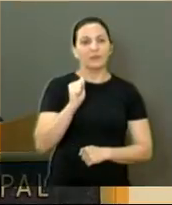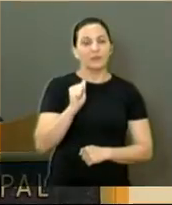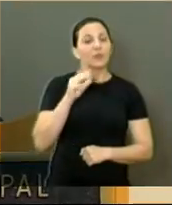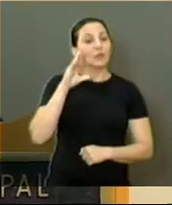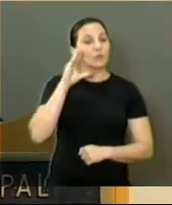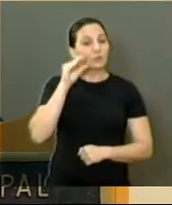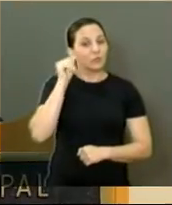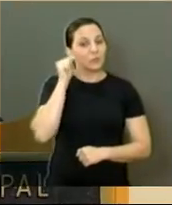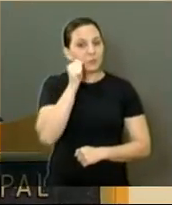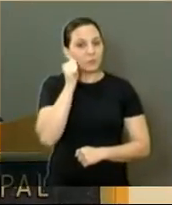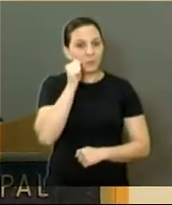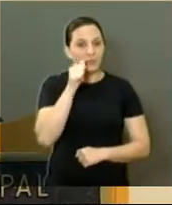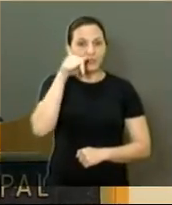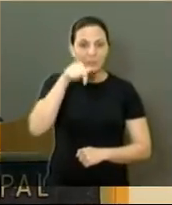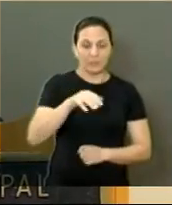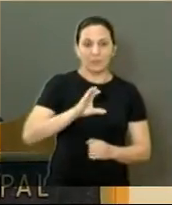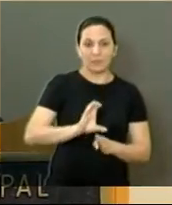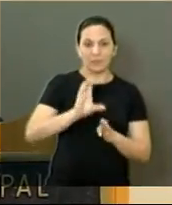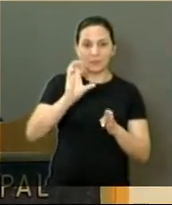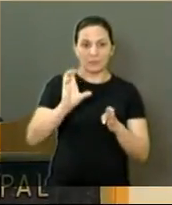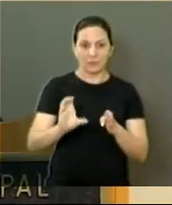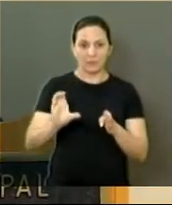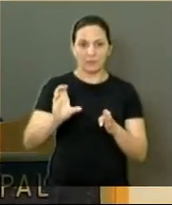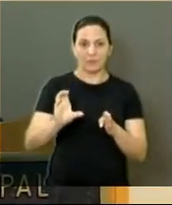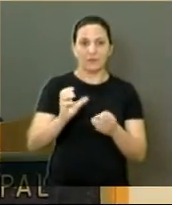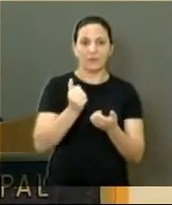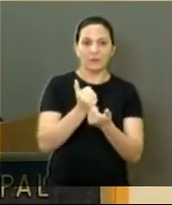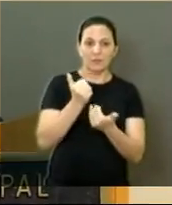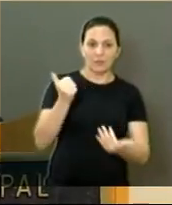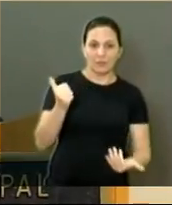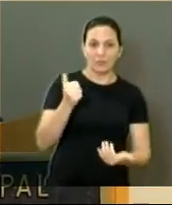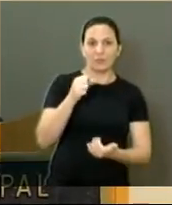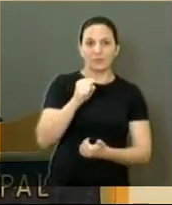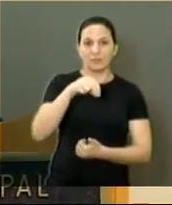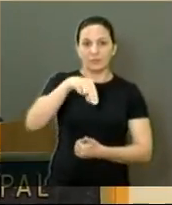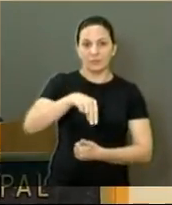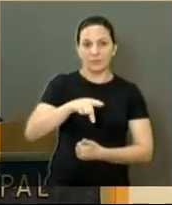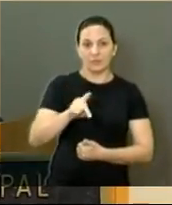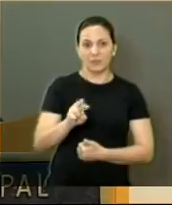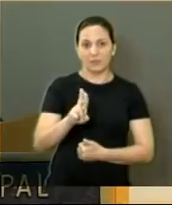funcionárias dessa Casa de Leis, minha assessora Sandra Martins,